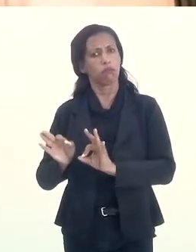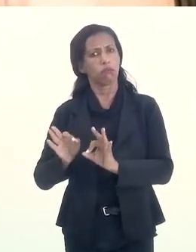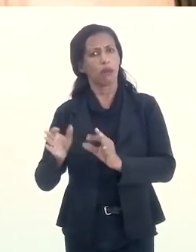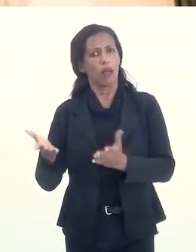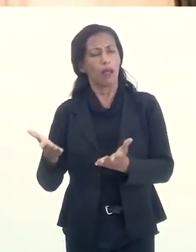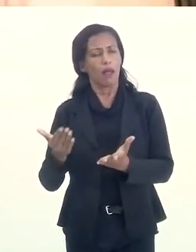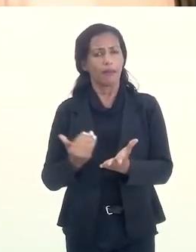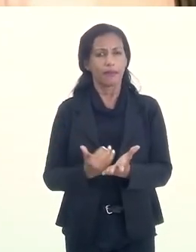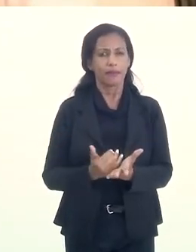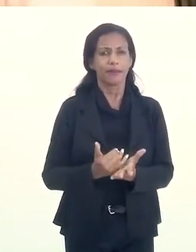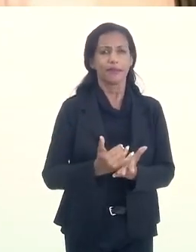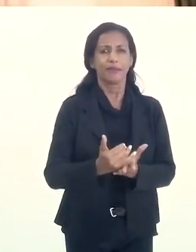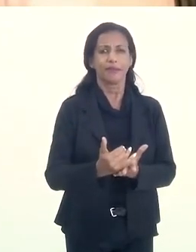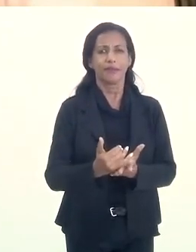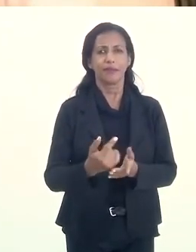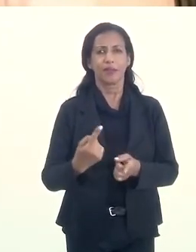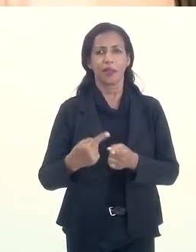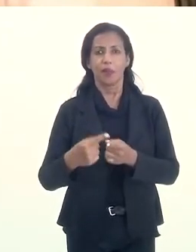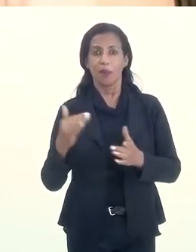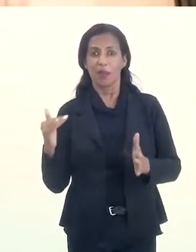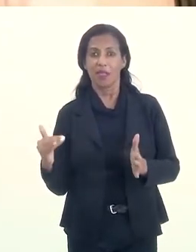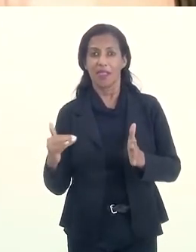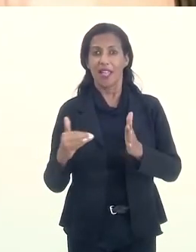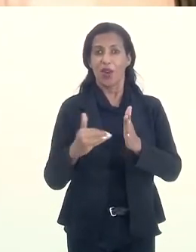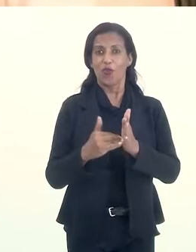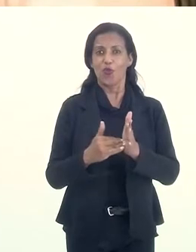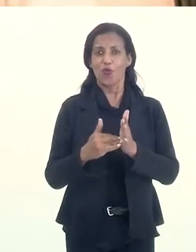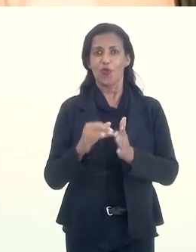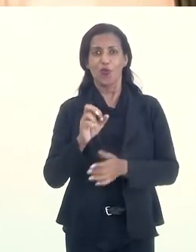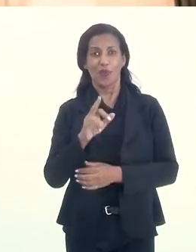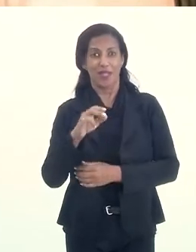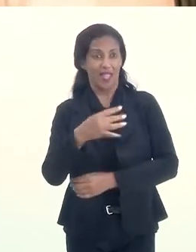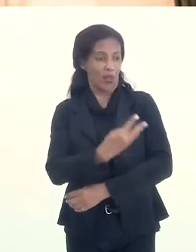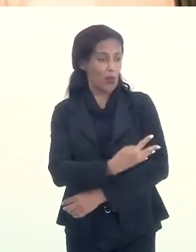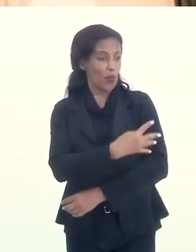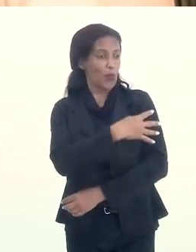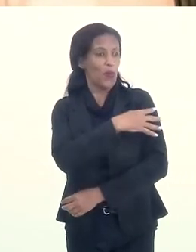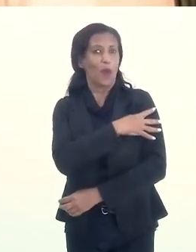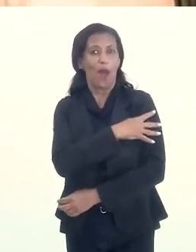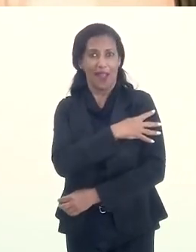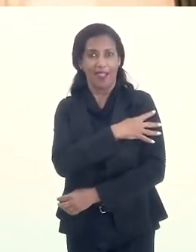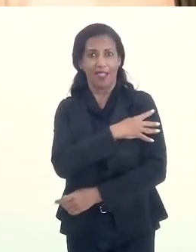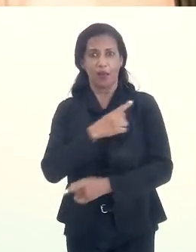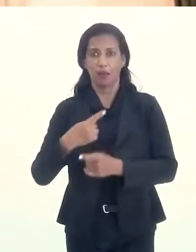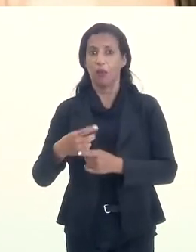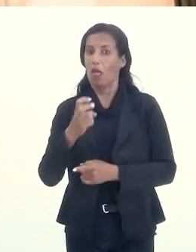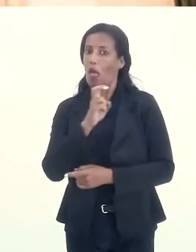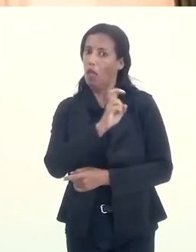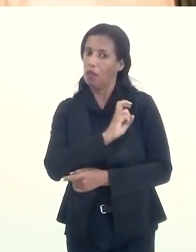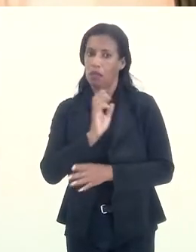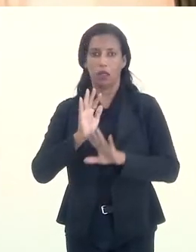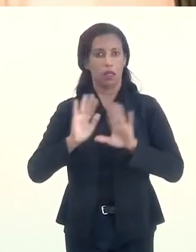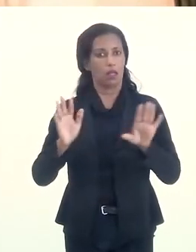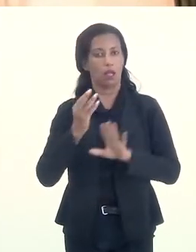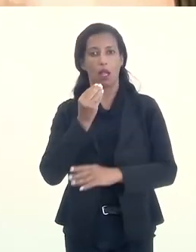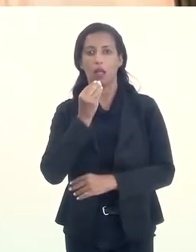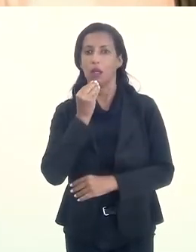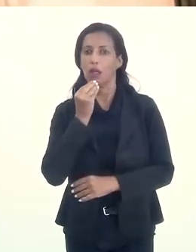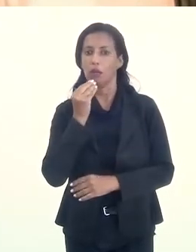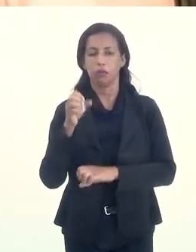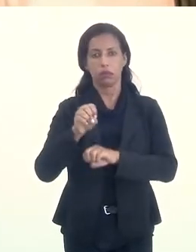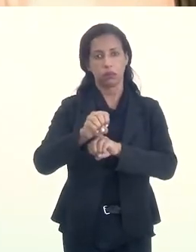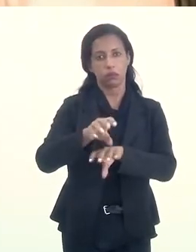modo também a minha iniciadora, porque na última série, a quarta, porque a quinta série ela não